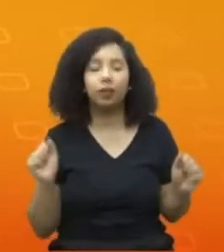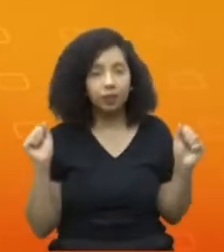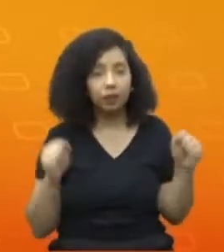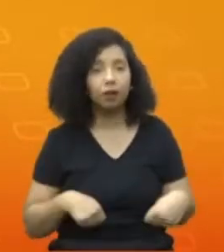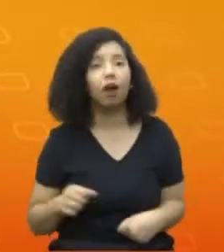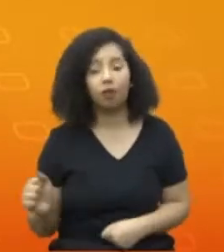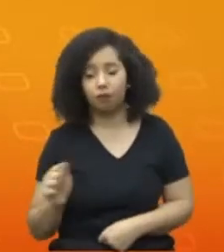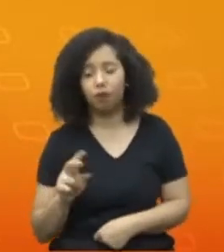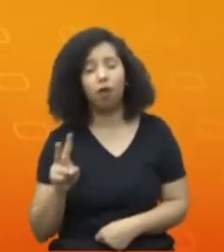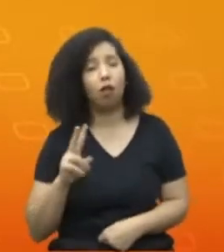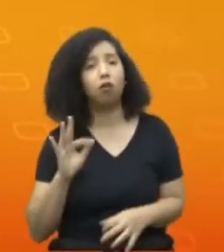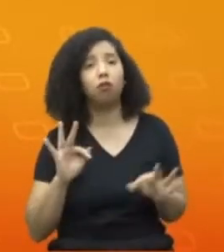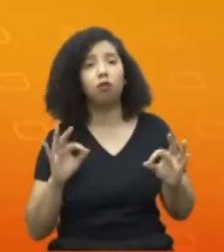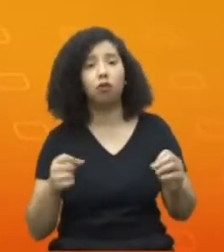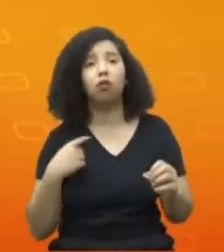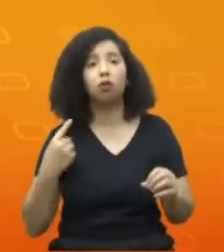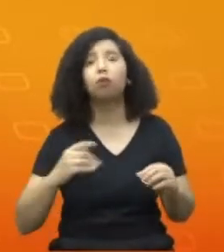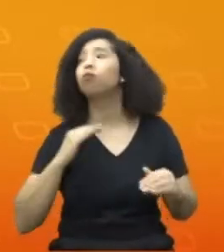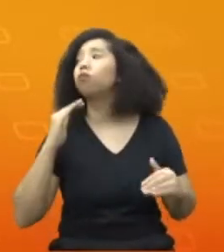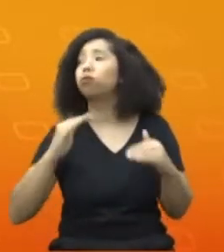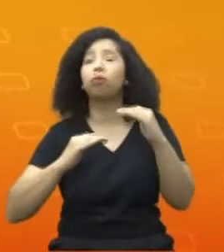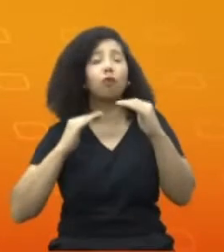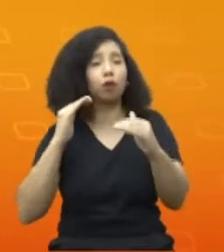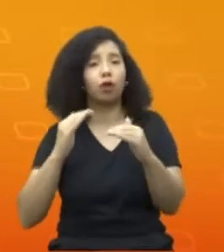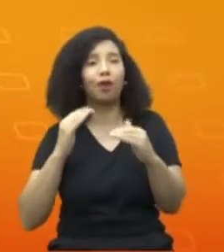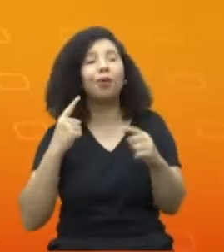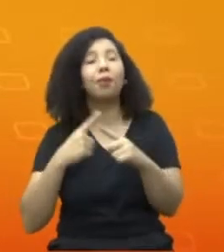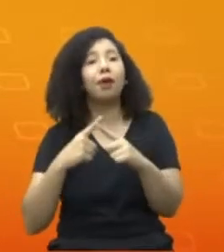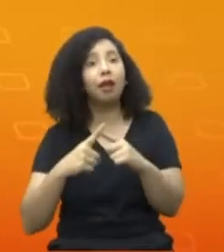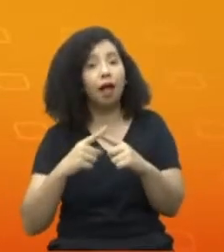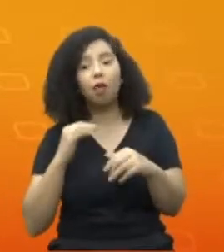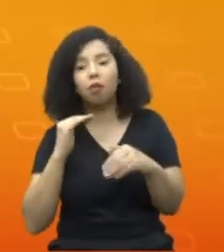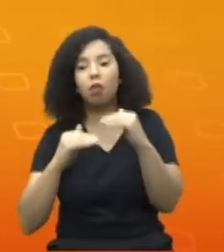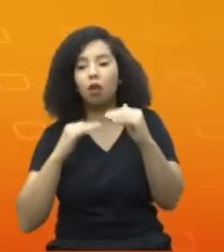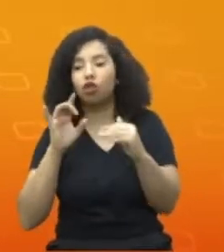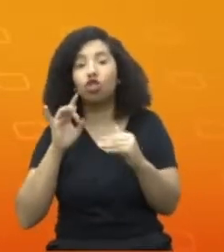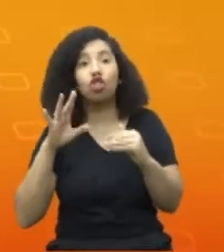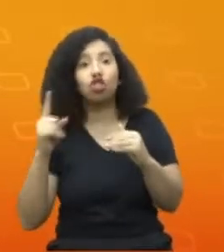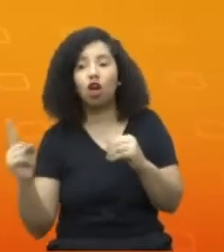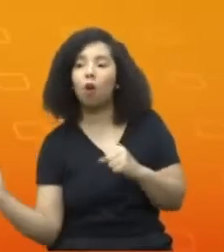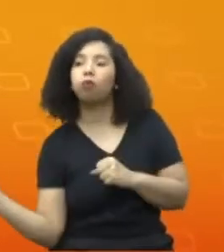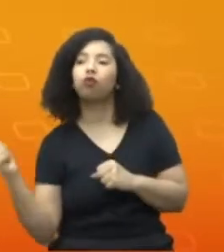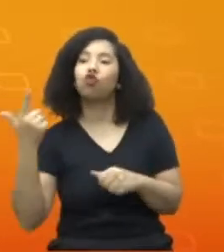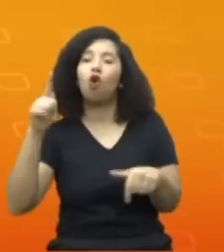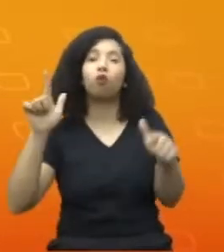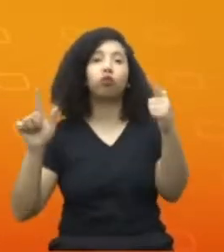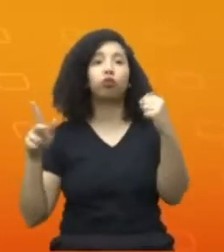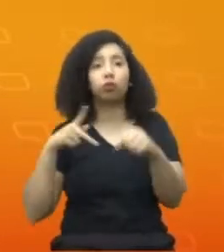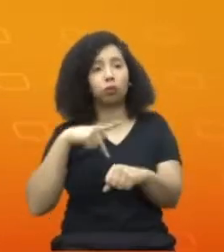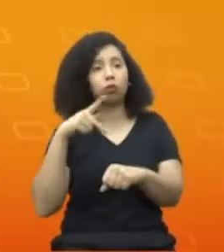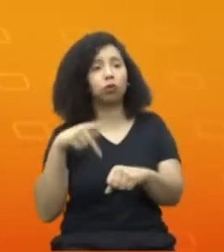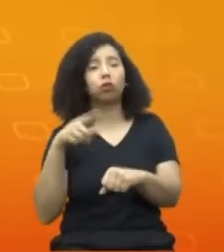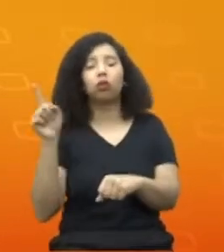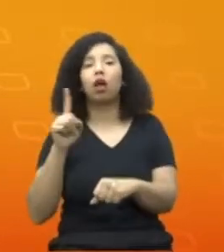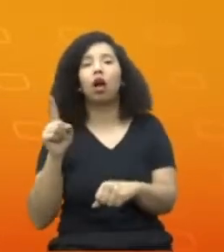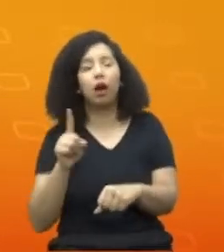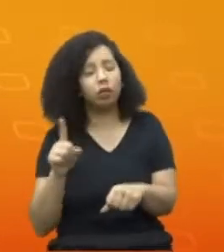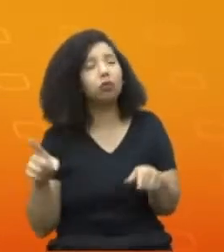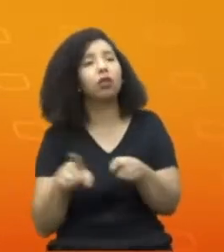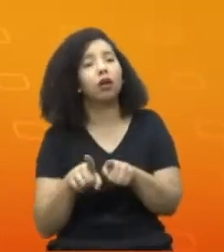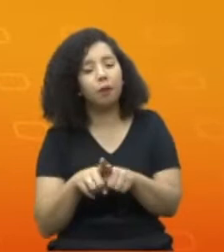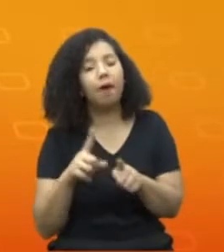o que a gente faz de evolução. Além da evolução que a gente traz de fora e a gente pega do exterior, a gente tem também desenvolvimento brasileiro que está na